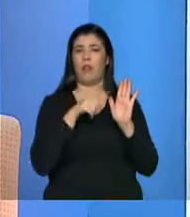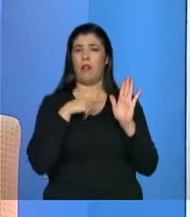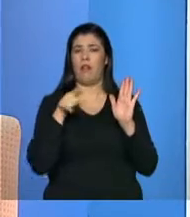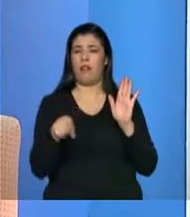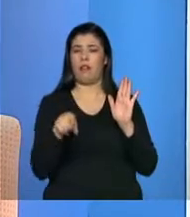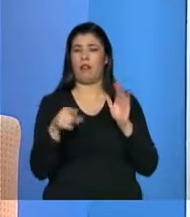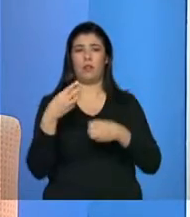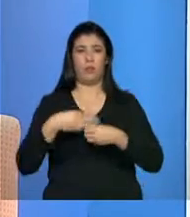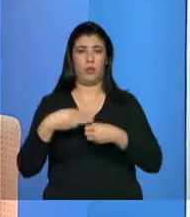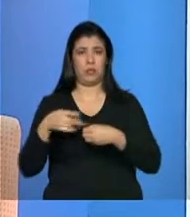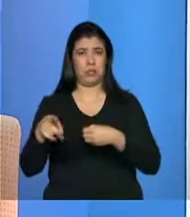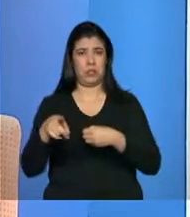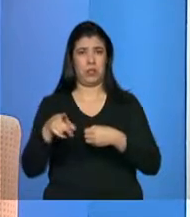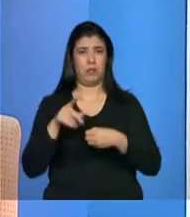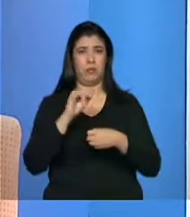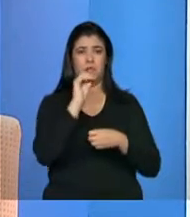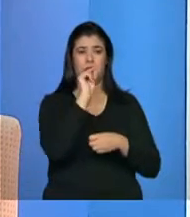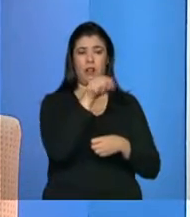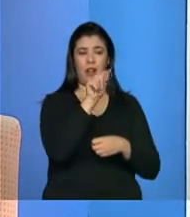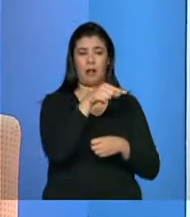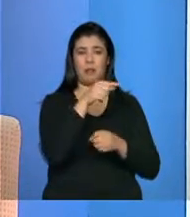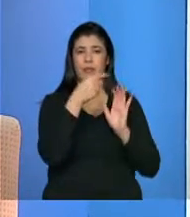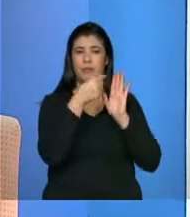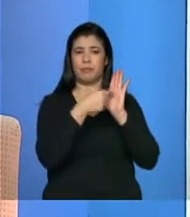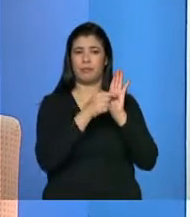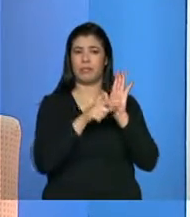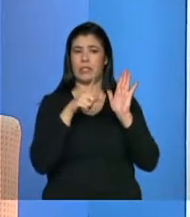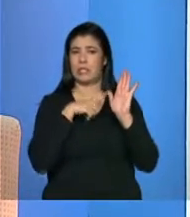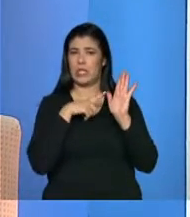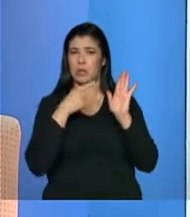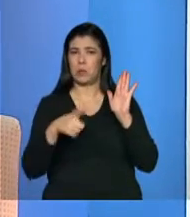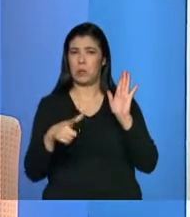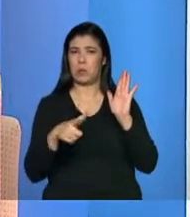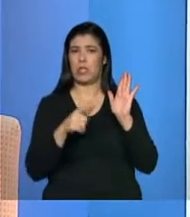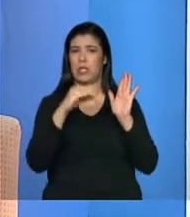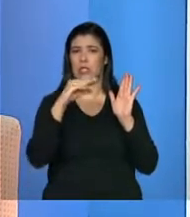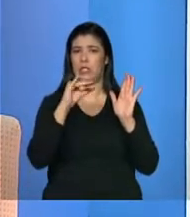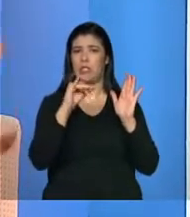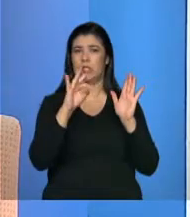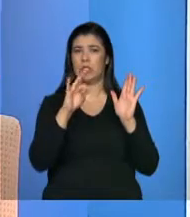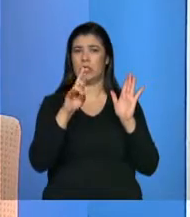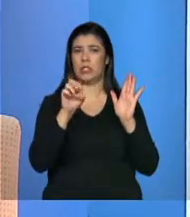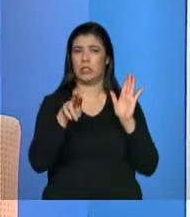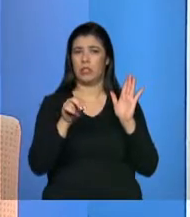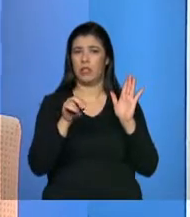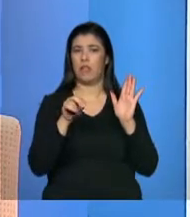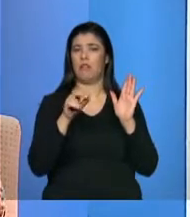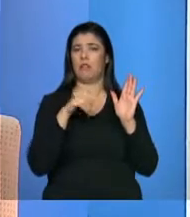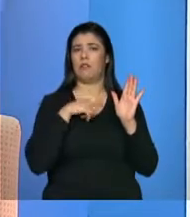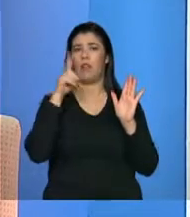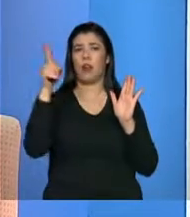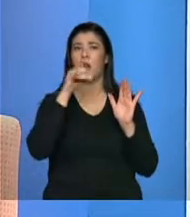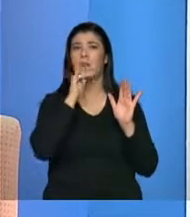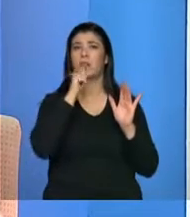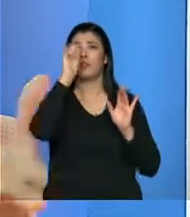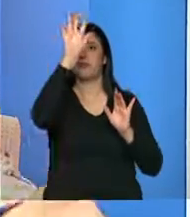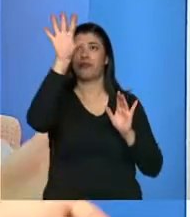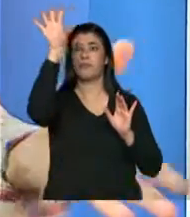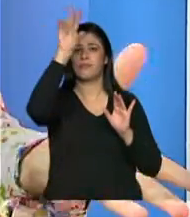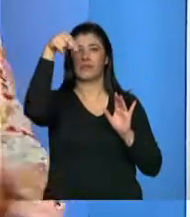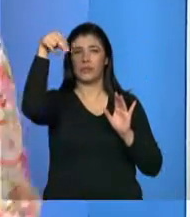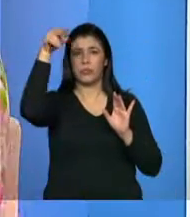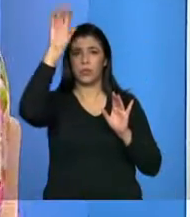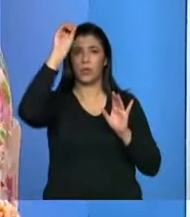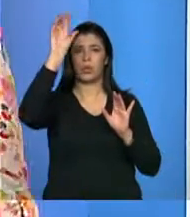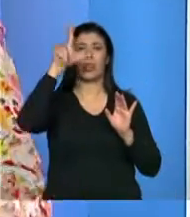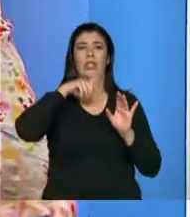marcaçãozinha. Você tem cisterna? Sim ou não? Então, se você não tem cisterna, você é, no semiárido brasileiro, uma família pobre... direito aí.